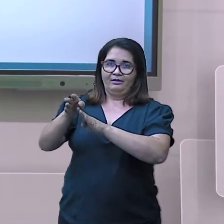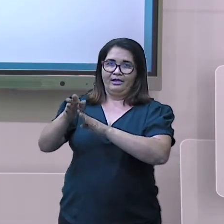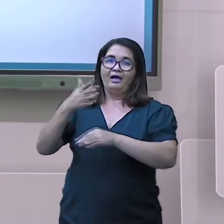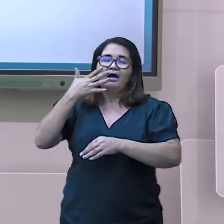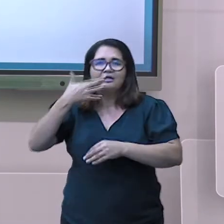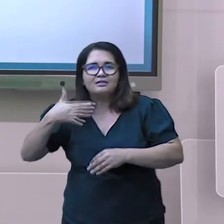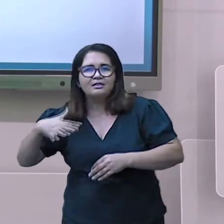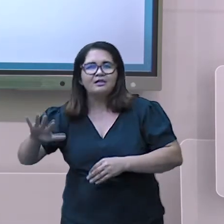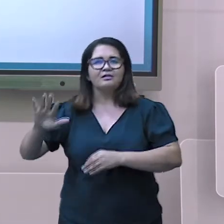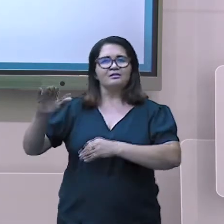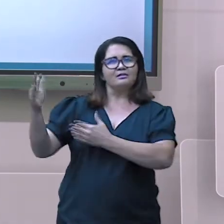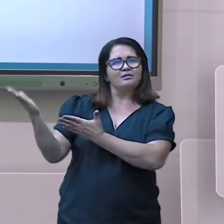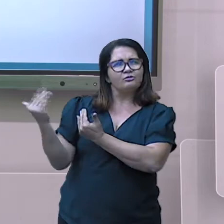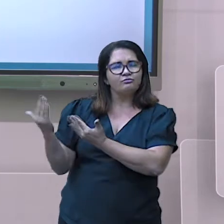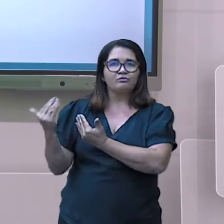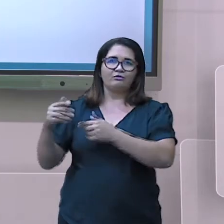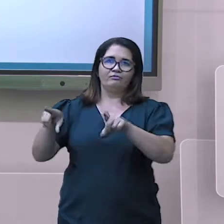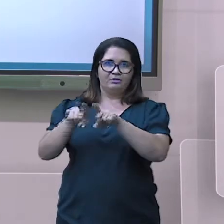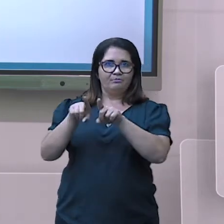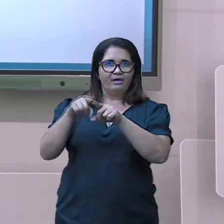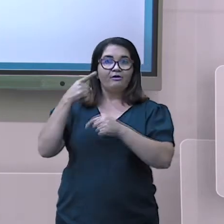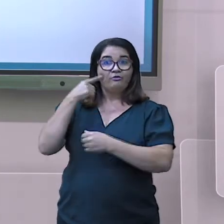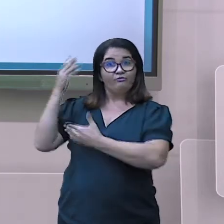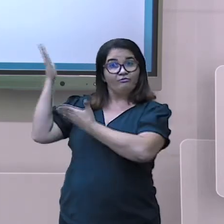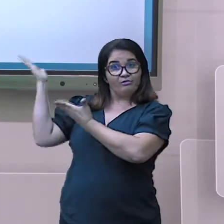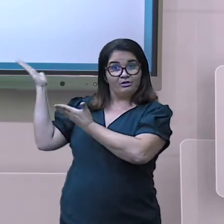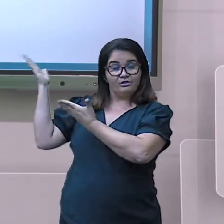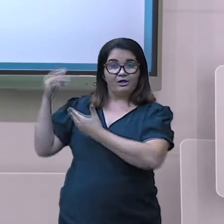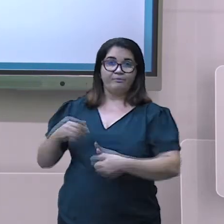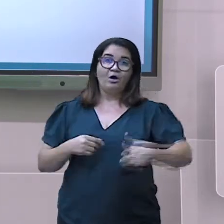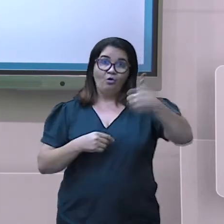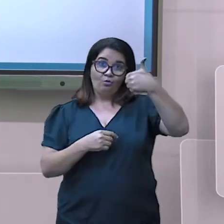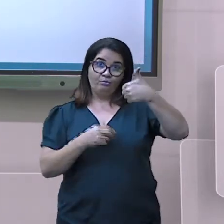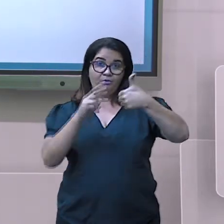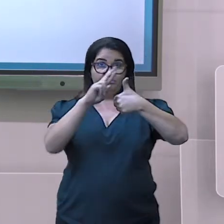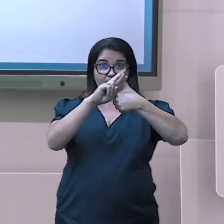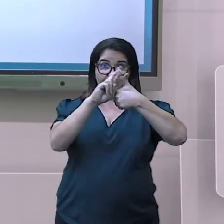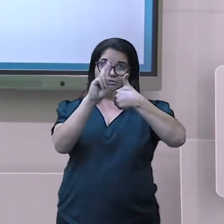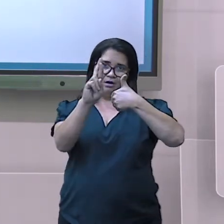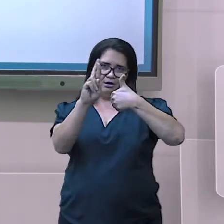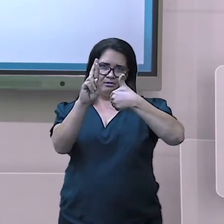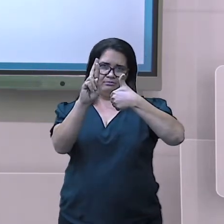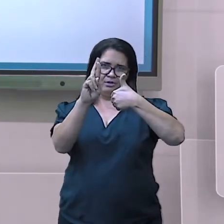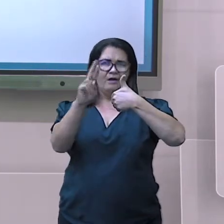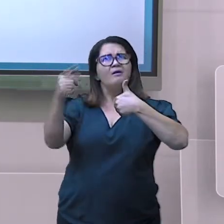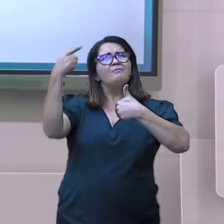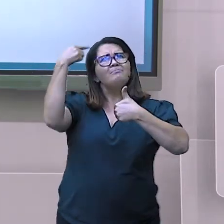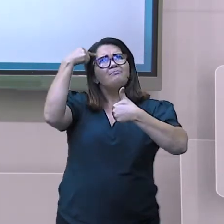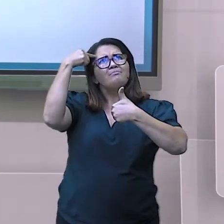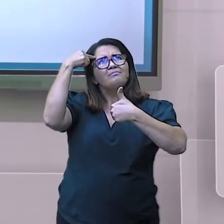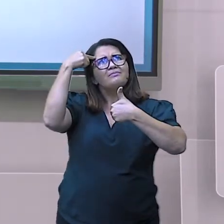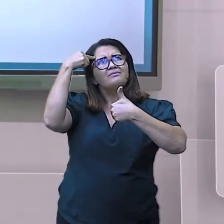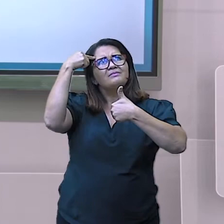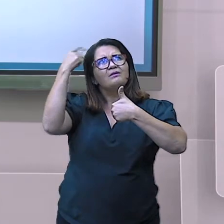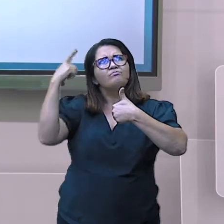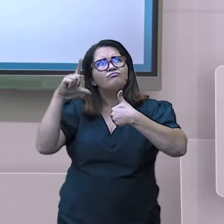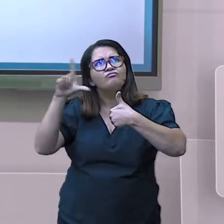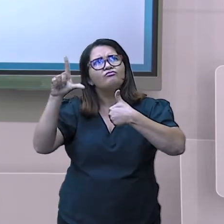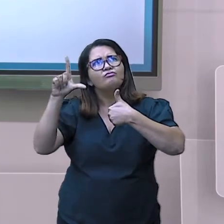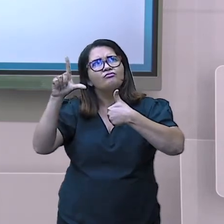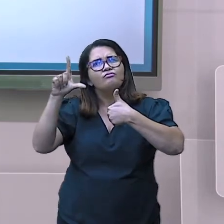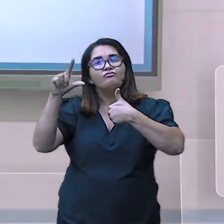Nosso primeiro R aqui é ser observado e analisado. Repensar. Então, cada